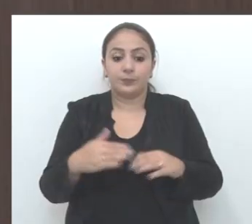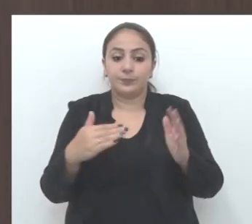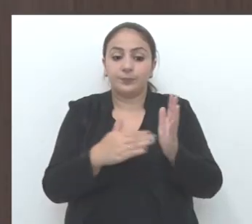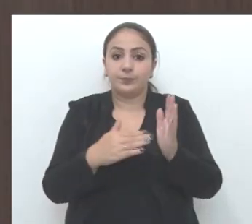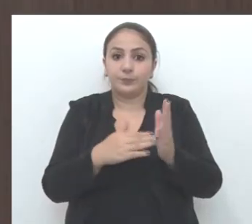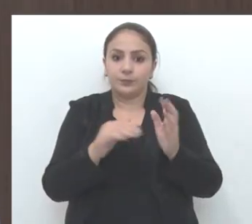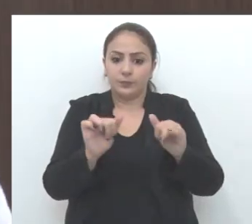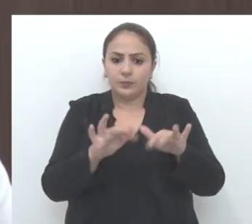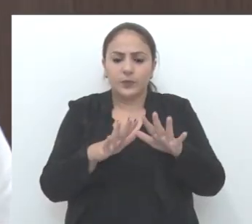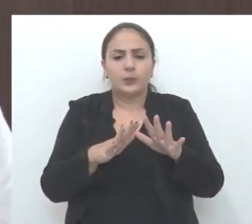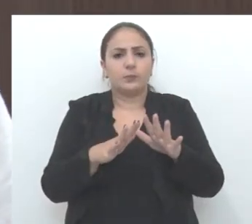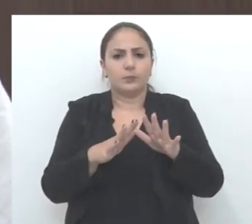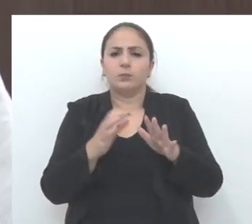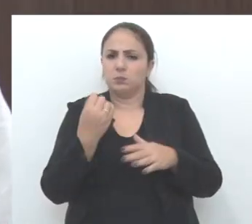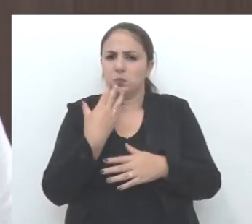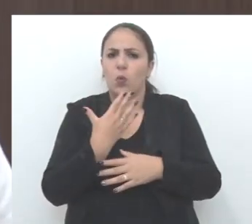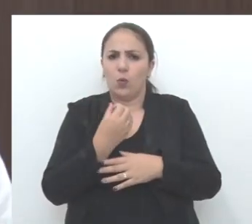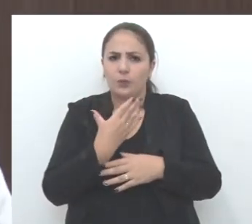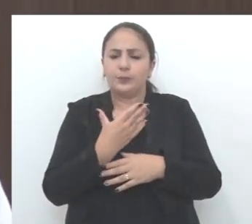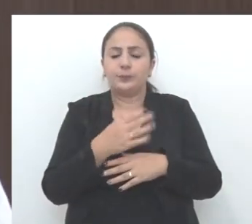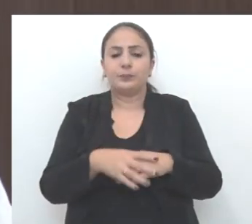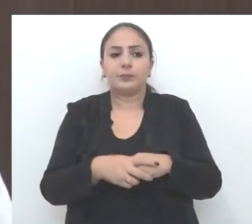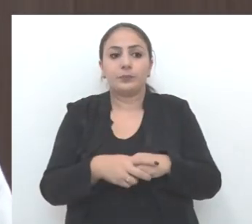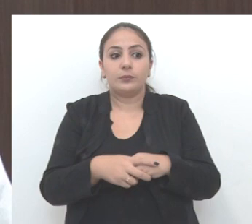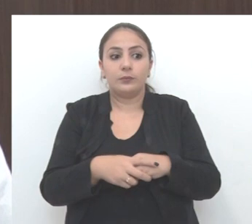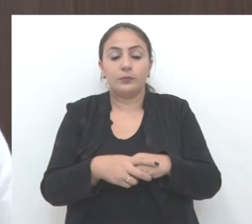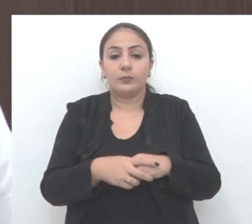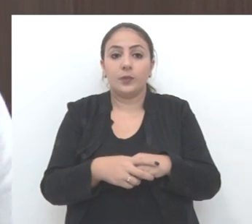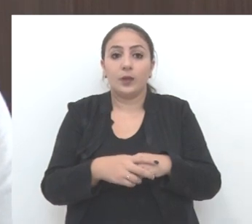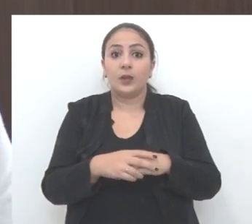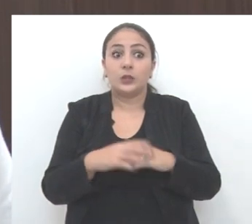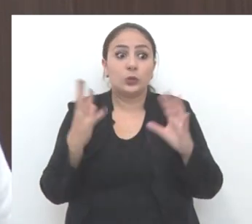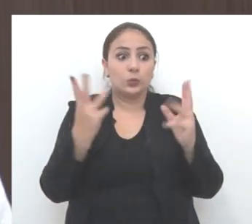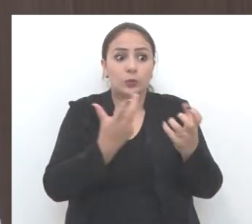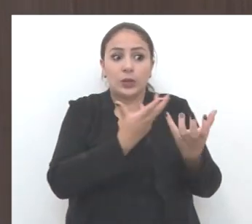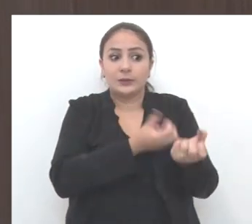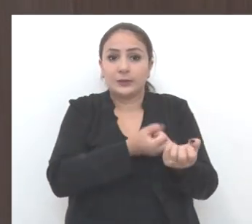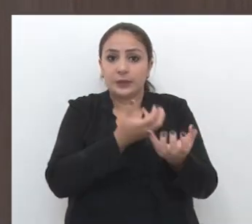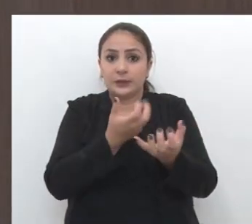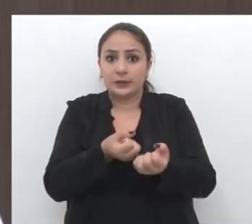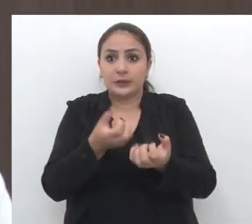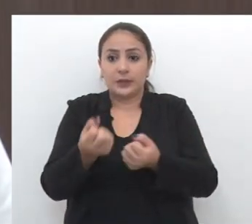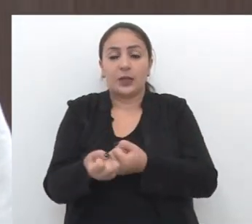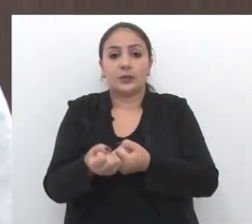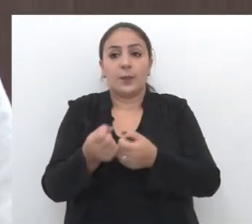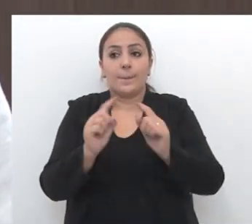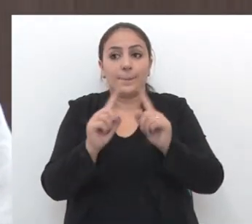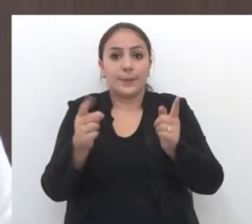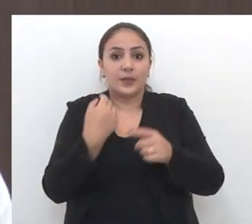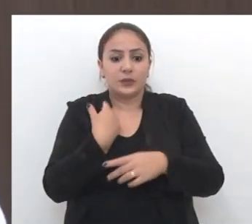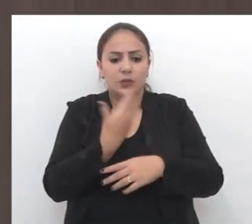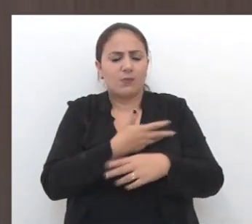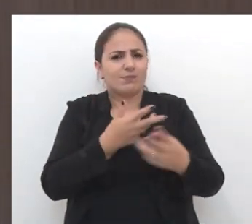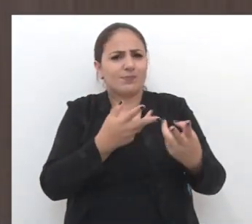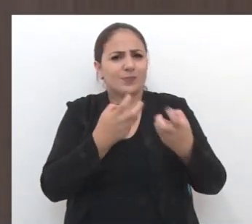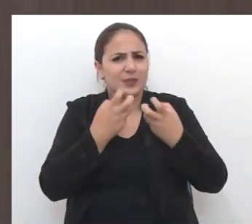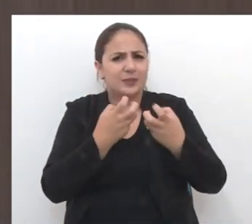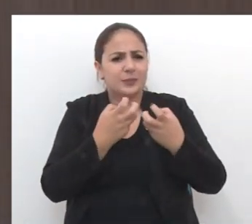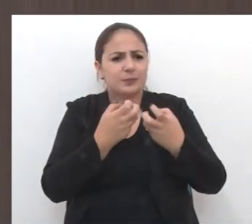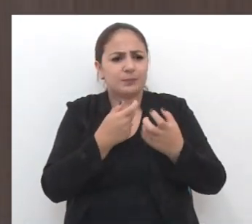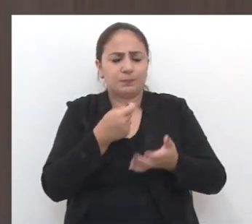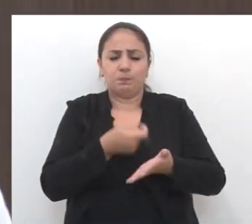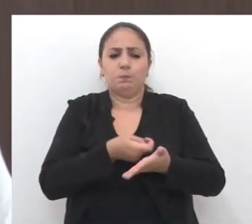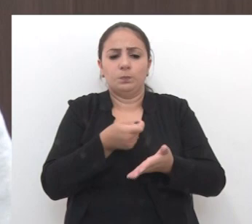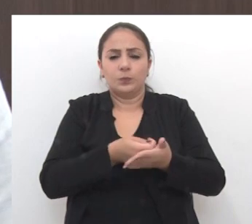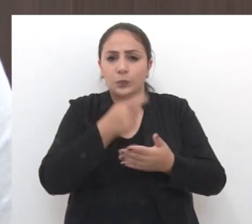Até a assembleia, ela foi bastante madura. Ela acabou aceitando, mas nós percebemos a